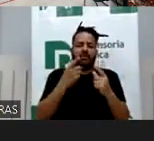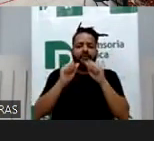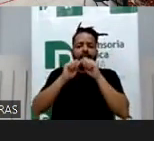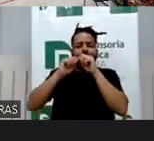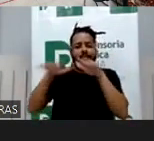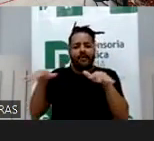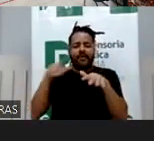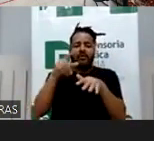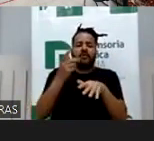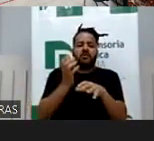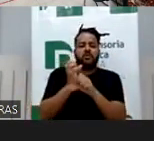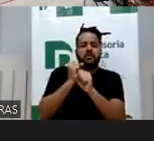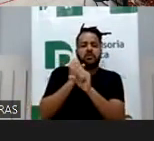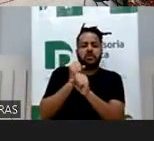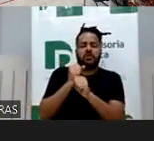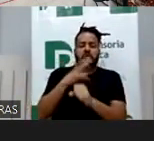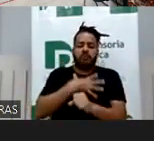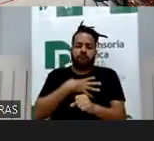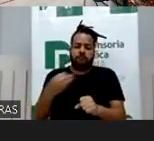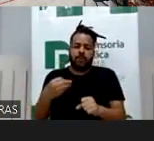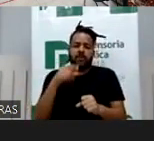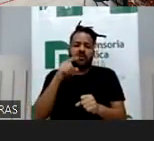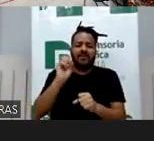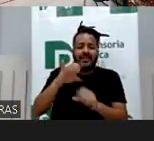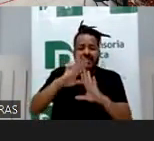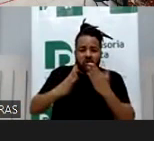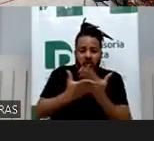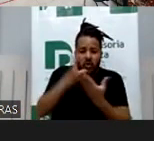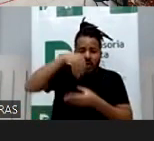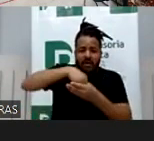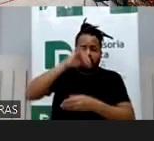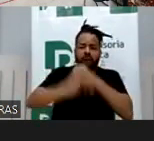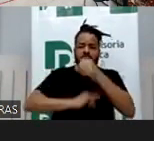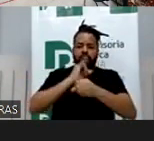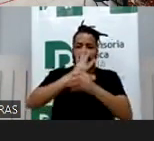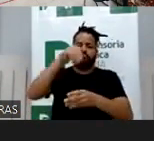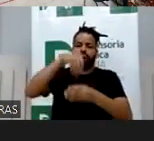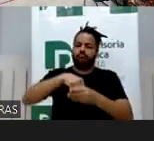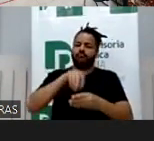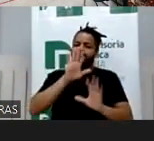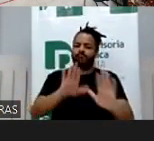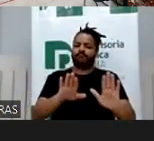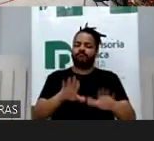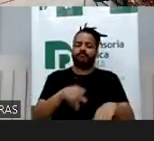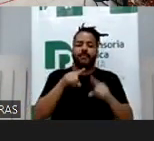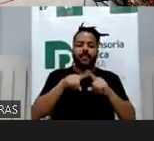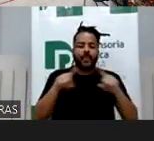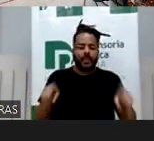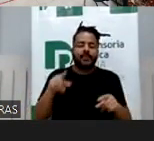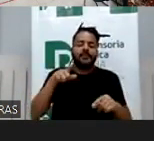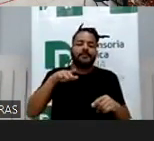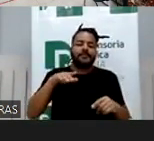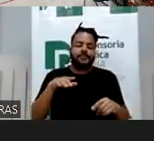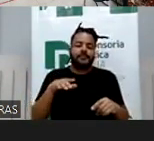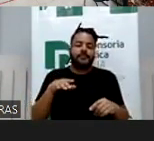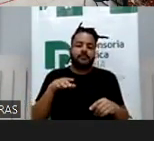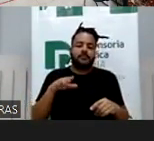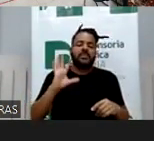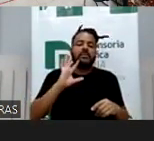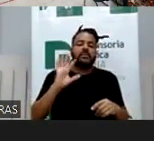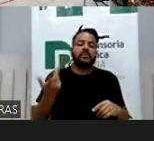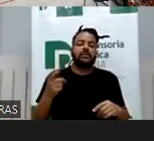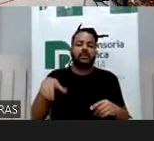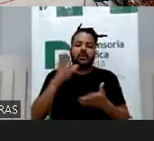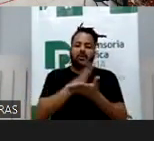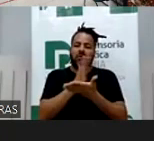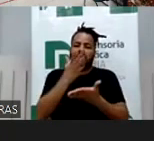a conquista escolar do filho no ambiente digital. A bem da verdade, hoje, tem doutrinadores